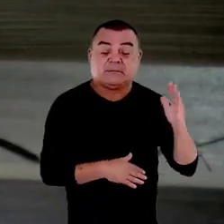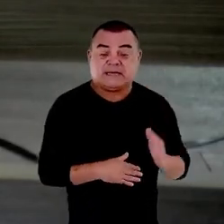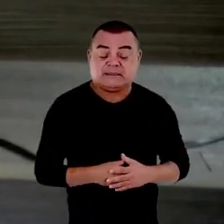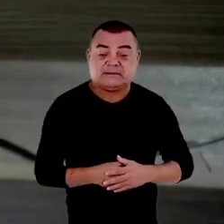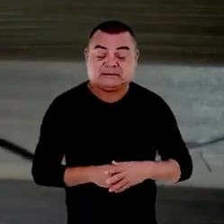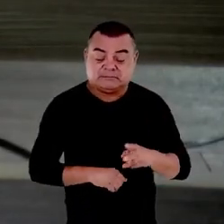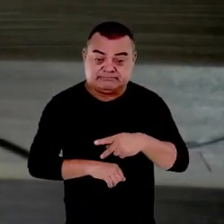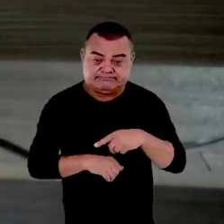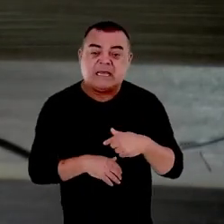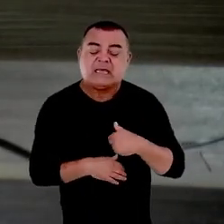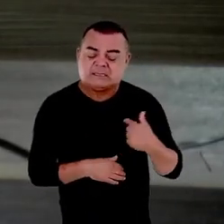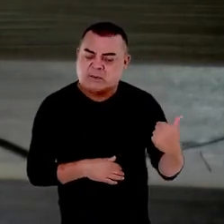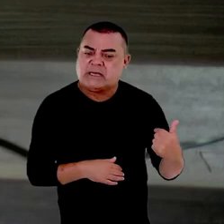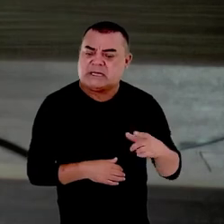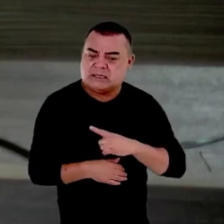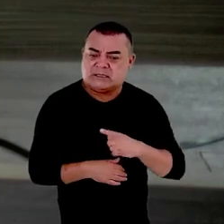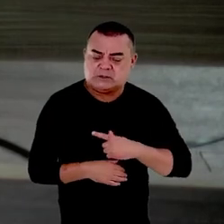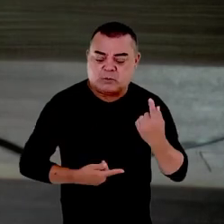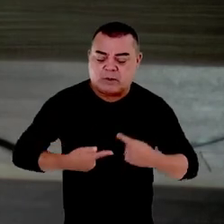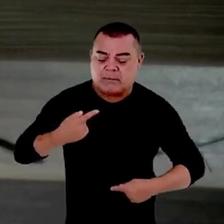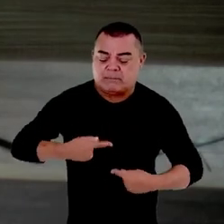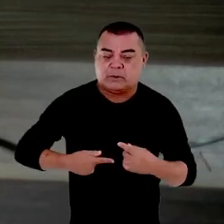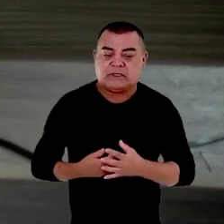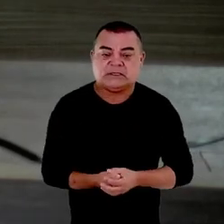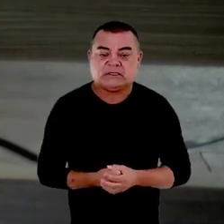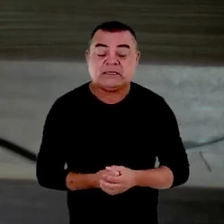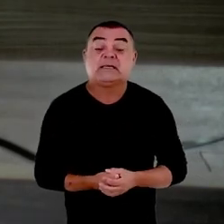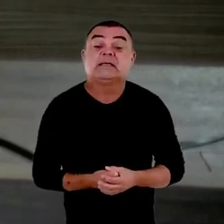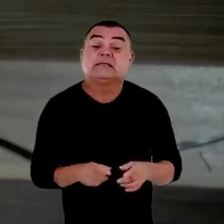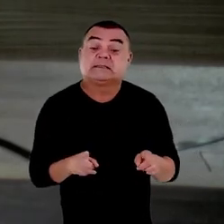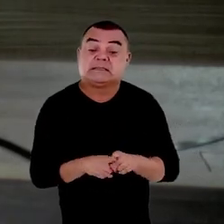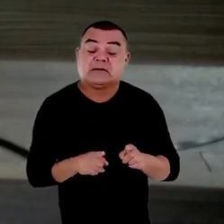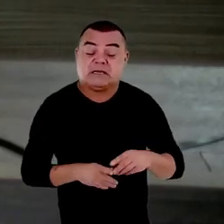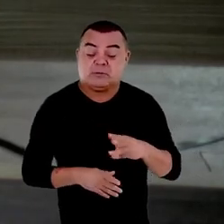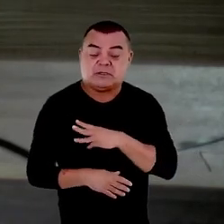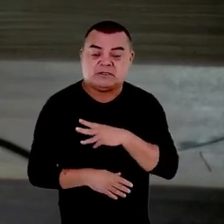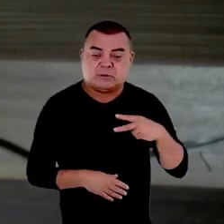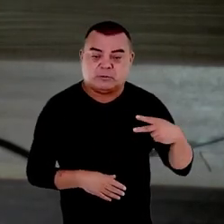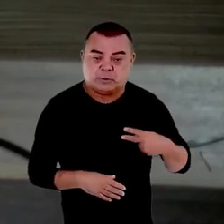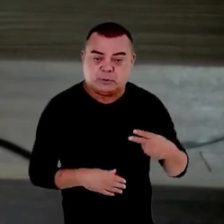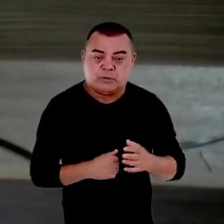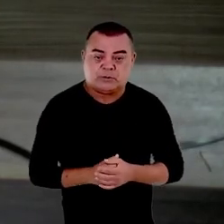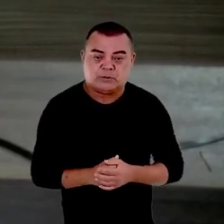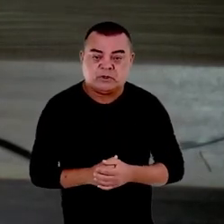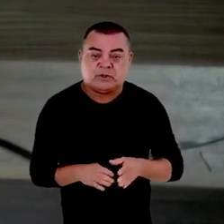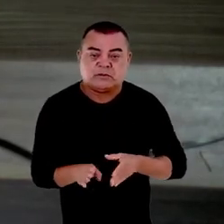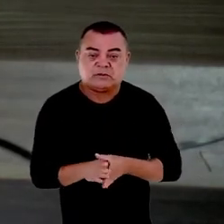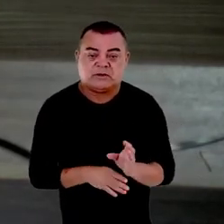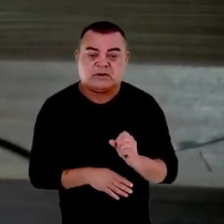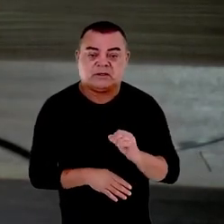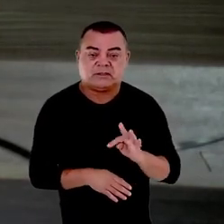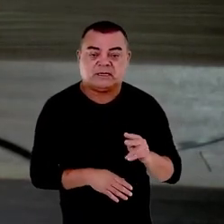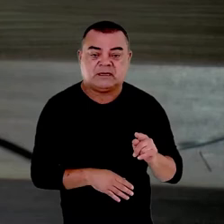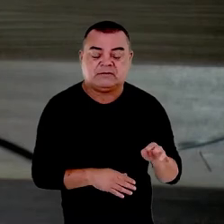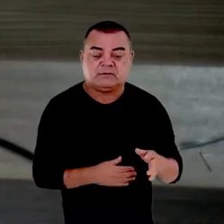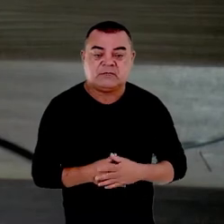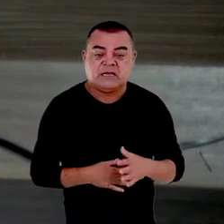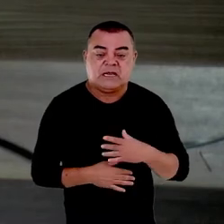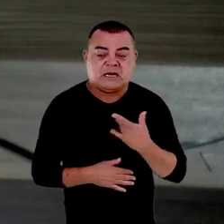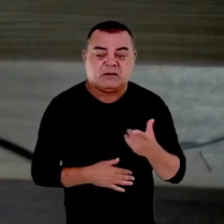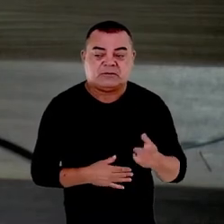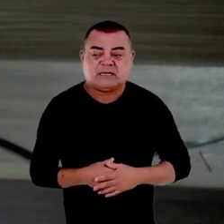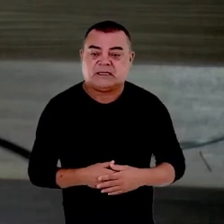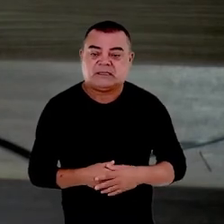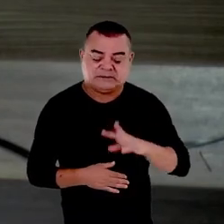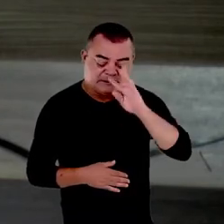que carregam essa política e eles que carregam o Ministério Público Conselheiro Otávio não existe como todos nós sabemos em si